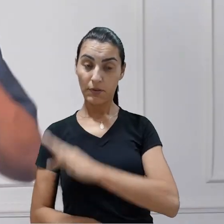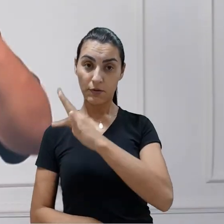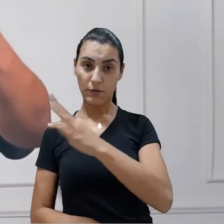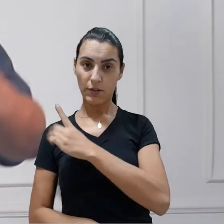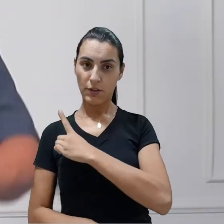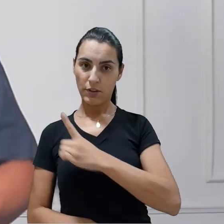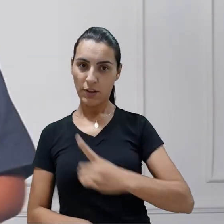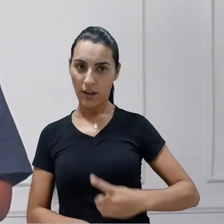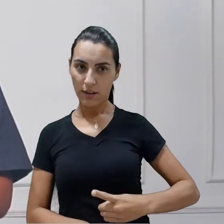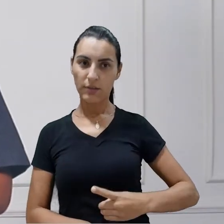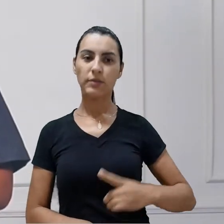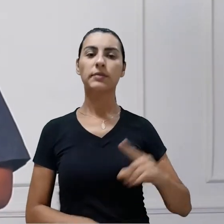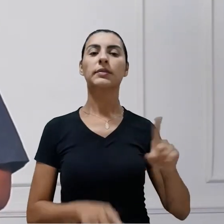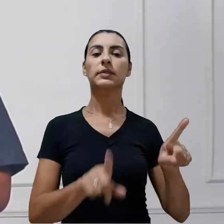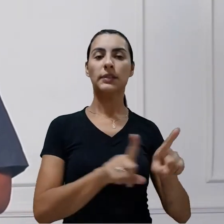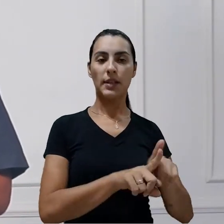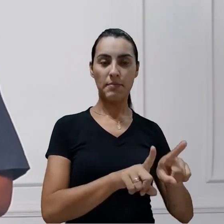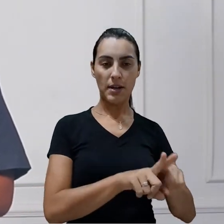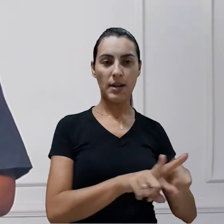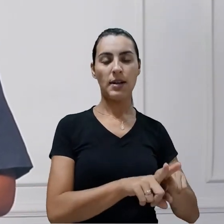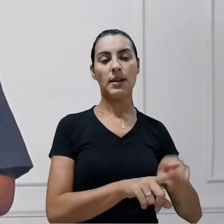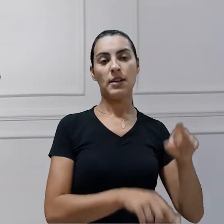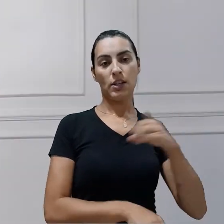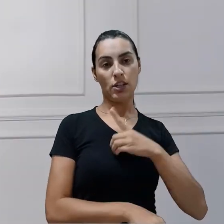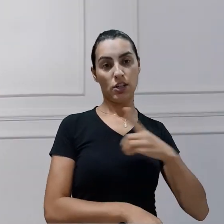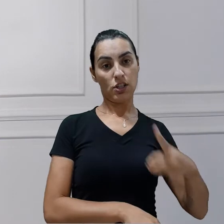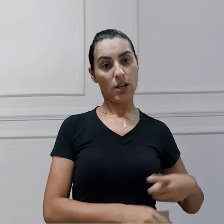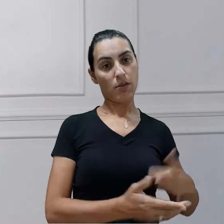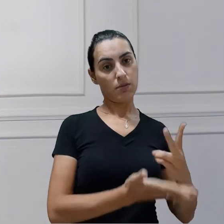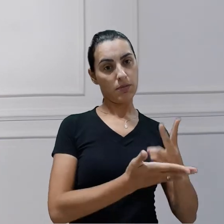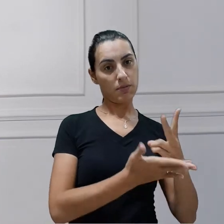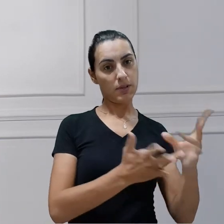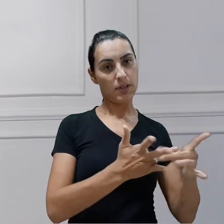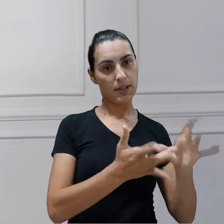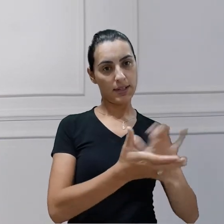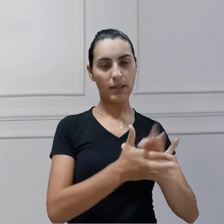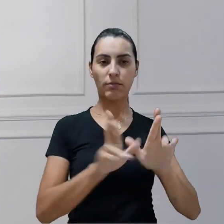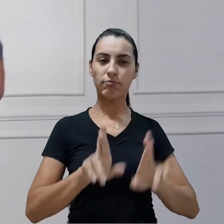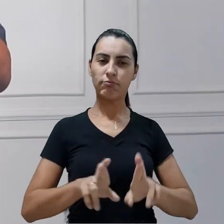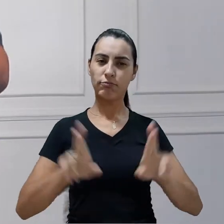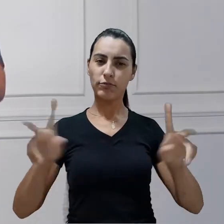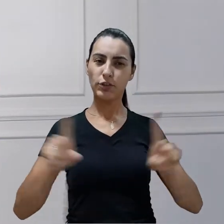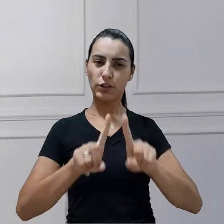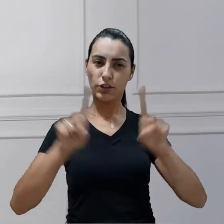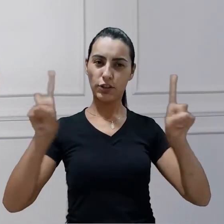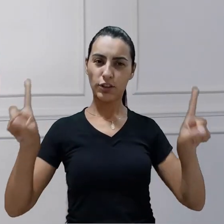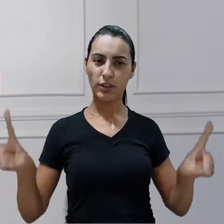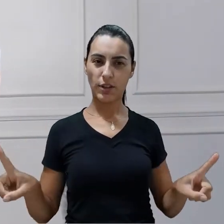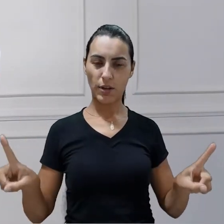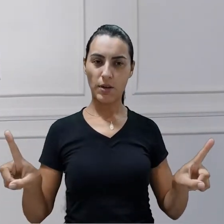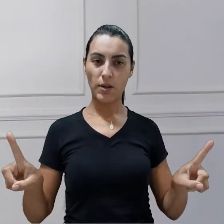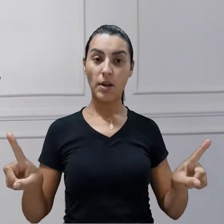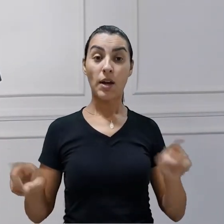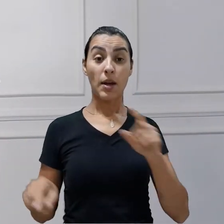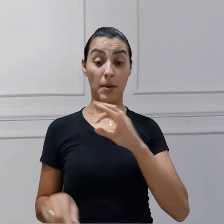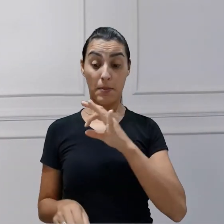está em processo de preparação para o sacerdócio. Que muitas pessoas utilizam o termo transitório.